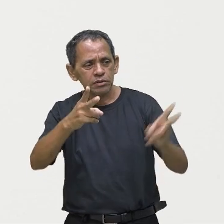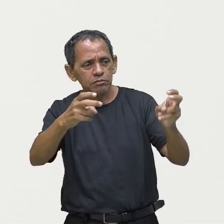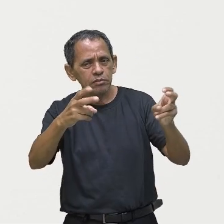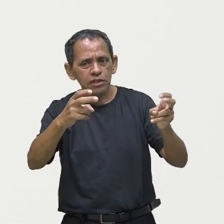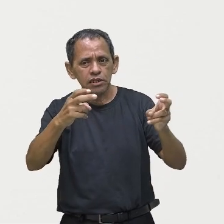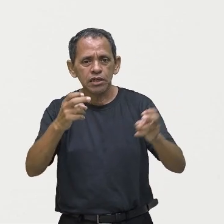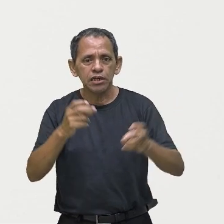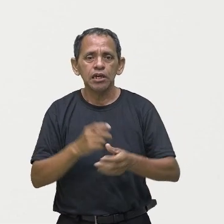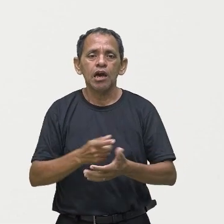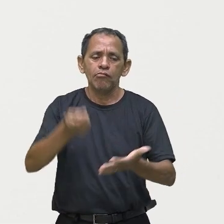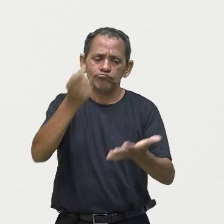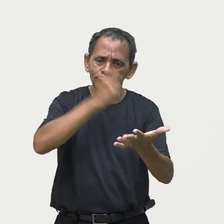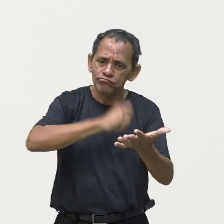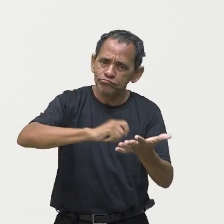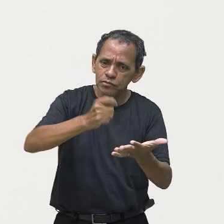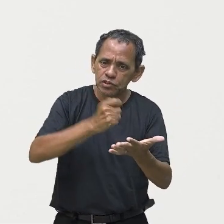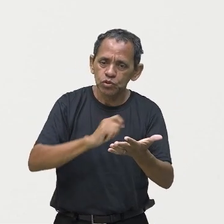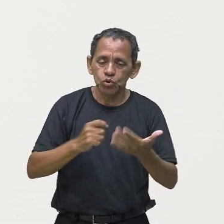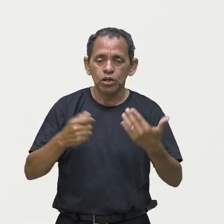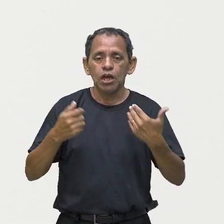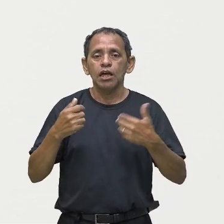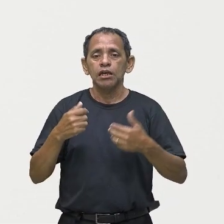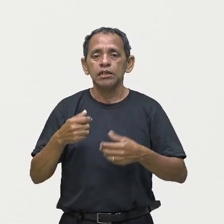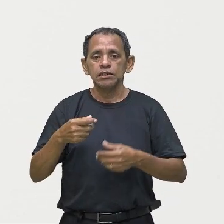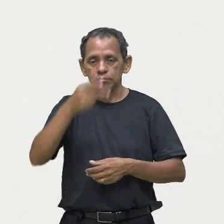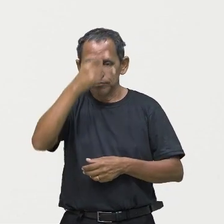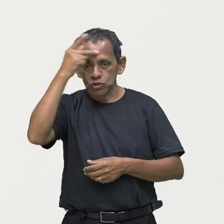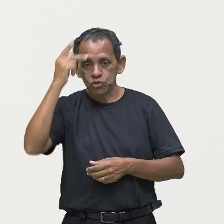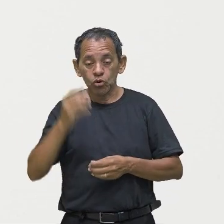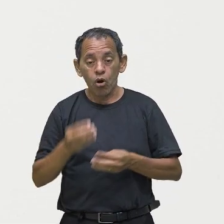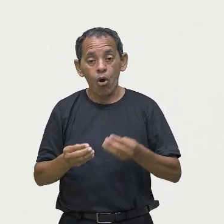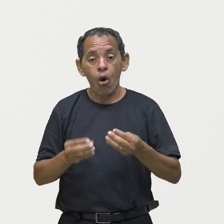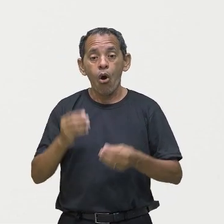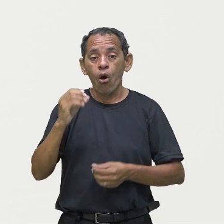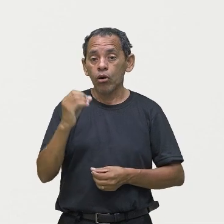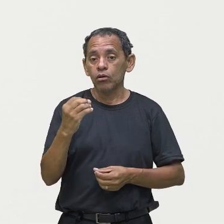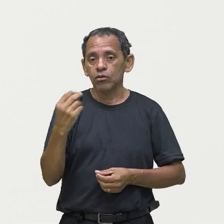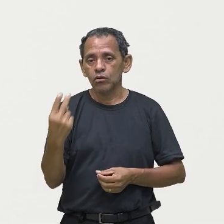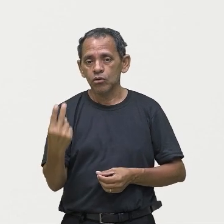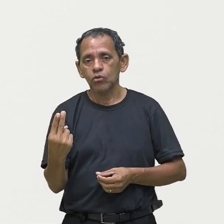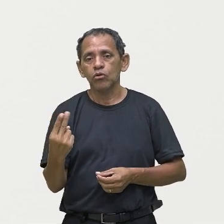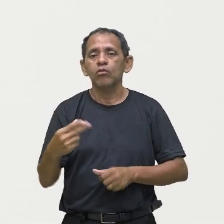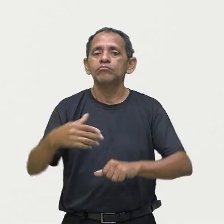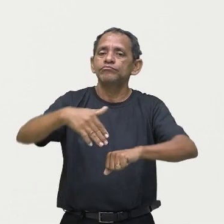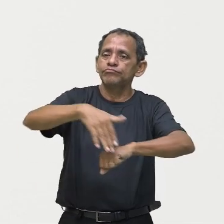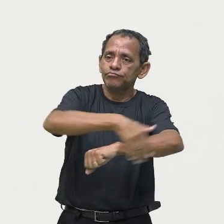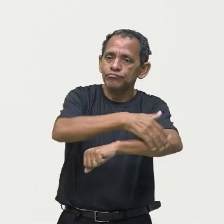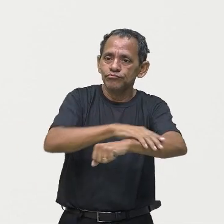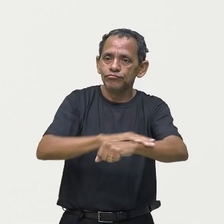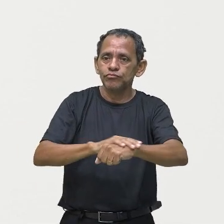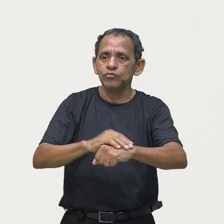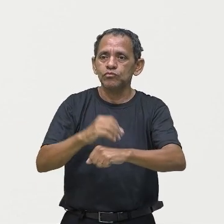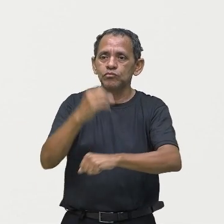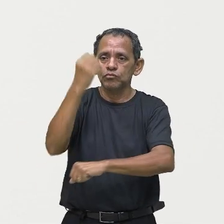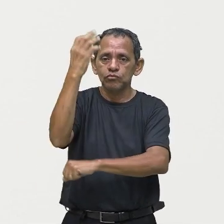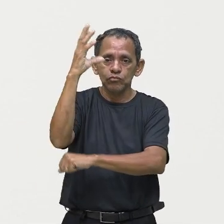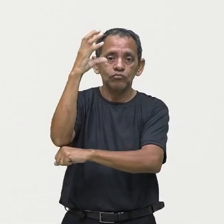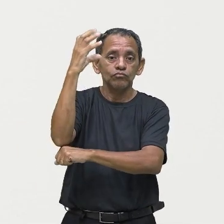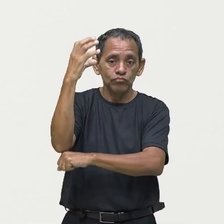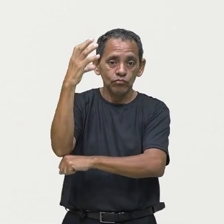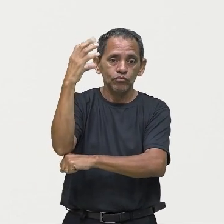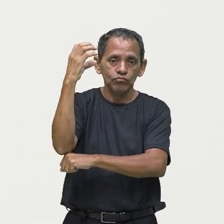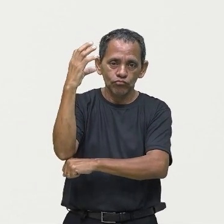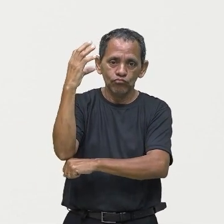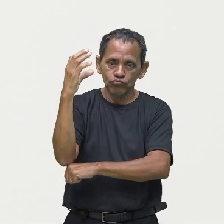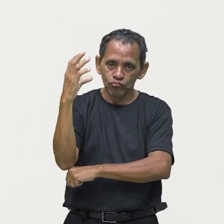gestos. Ou uma cor no sinal de trânsito, por exemplo, quem conhece,